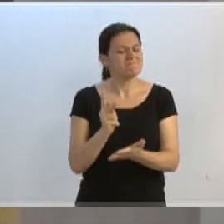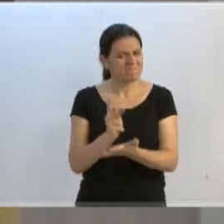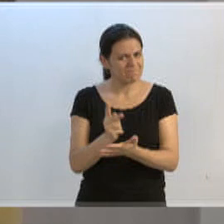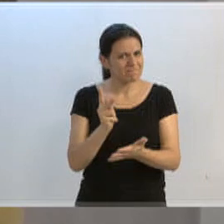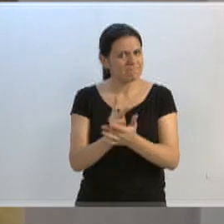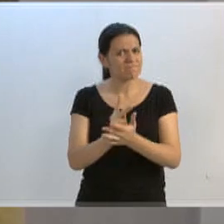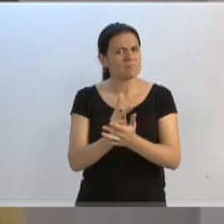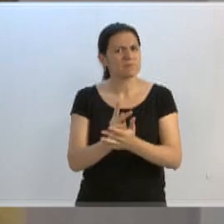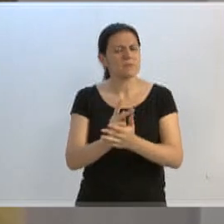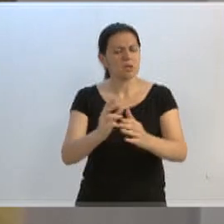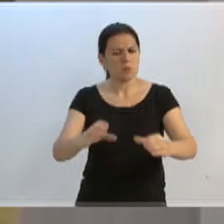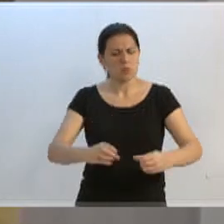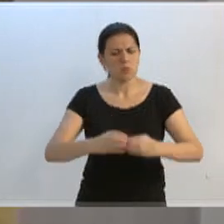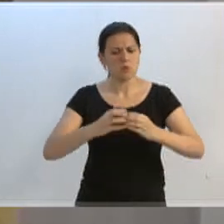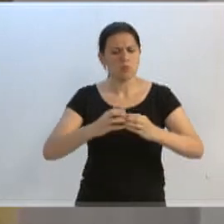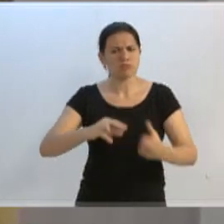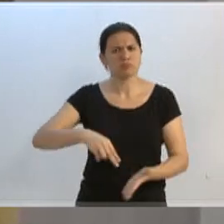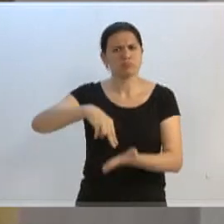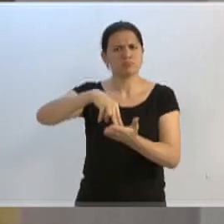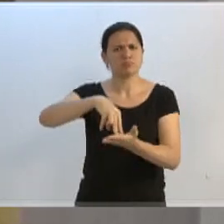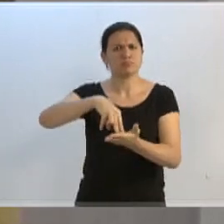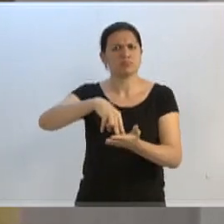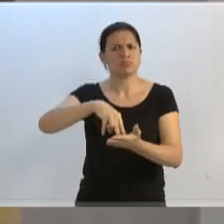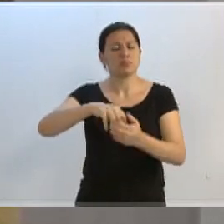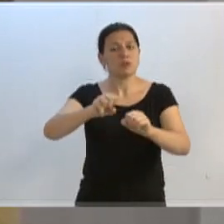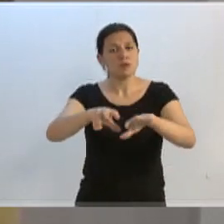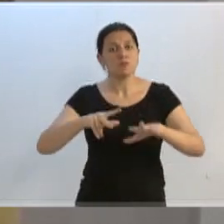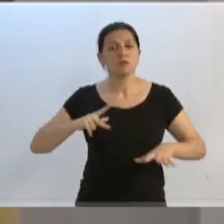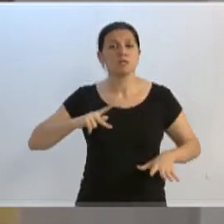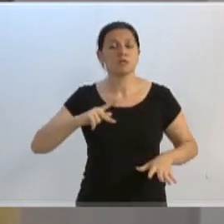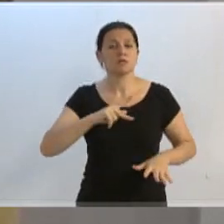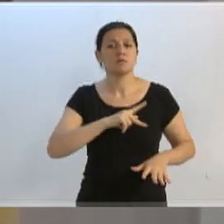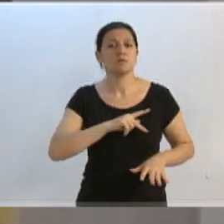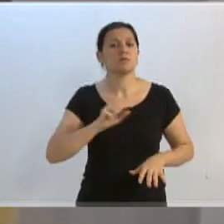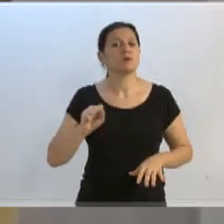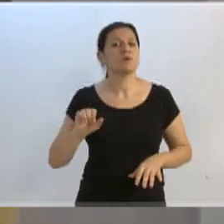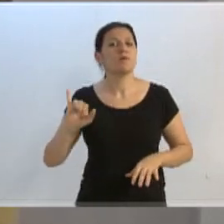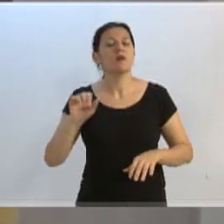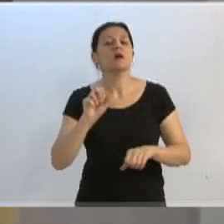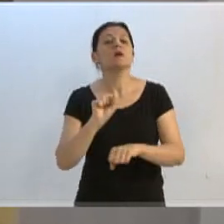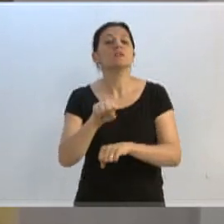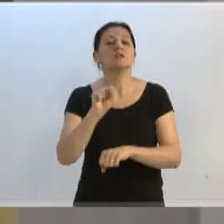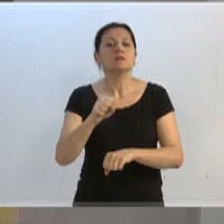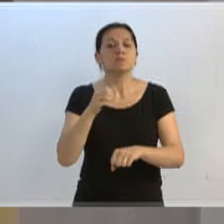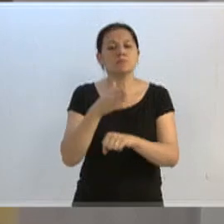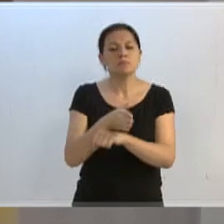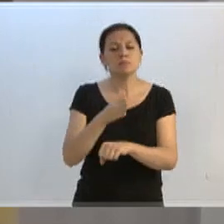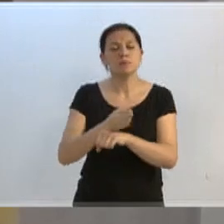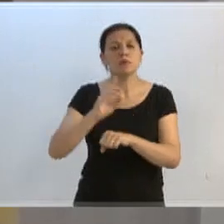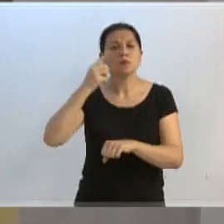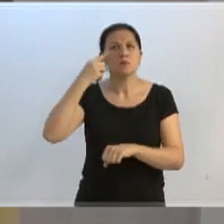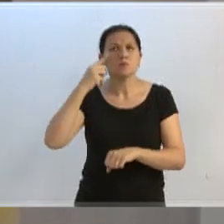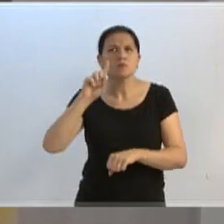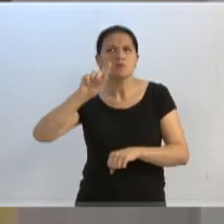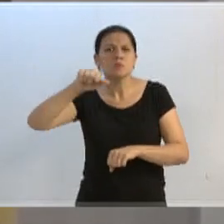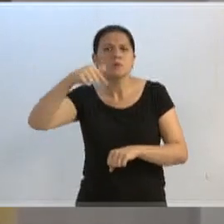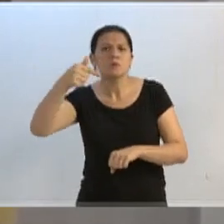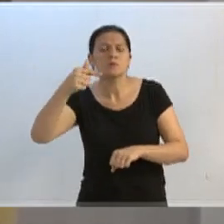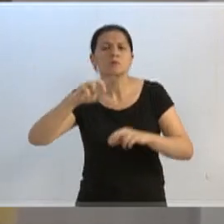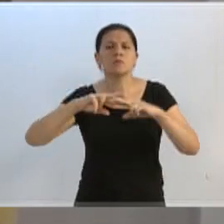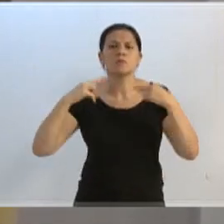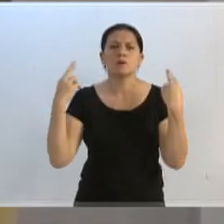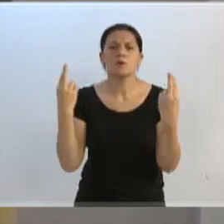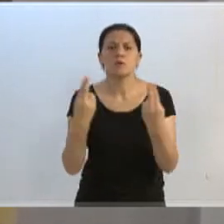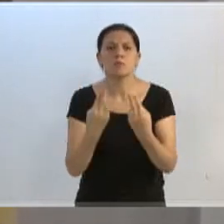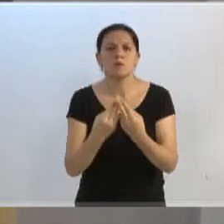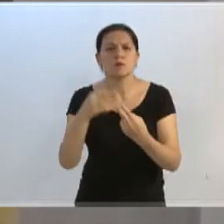grupo forte se estabelecido, ou seja, essa audiência pública vai, sim, ter a participação. No dia seguinte, tivemos uma reunião, na